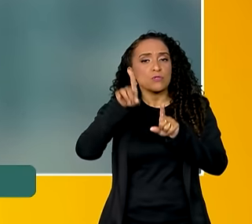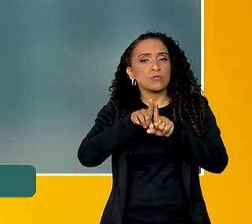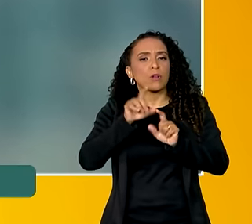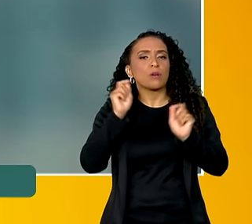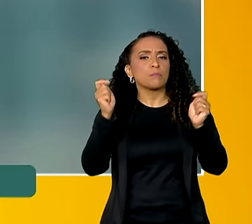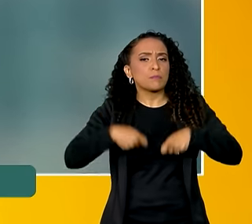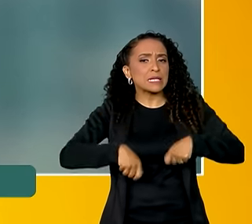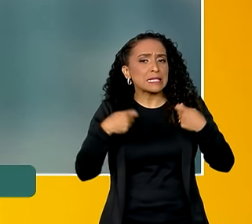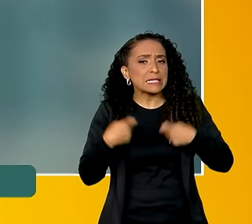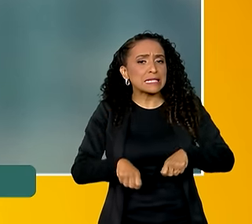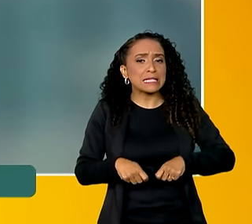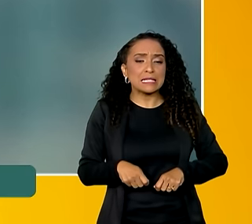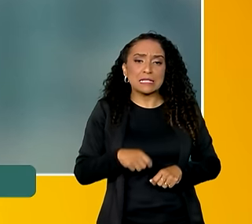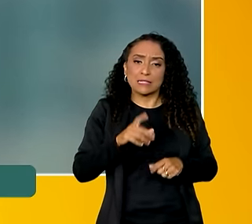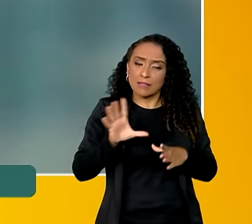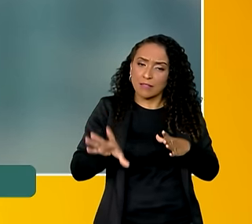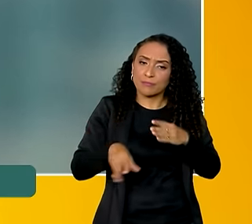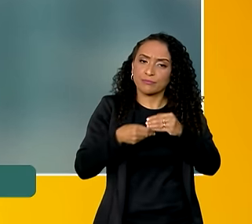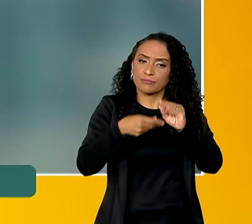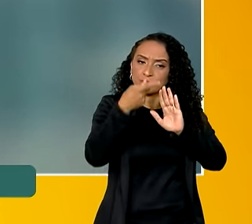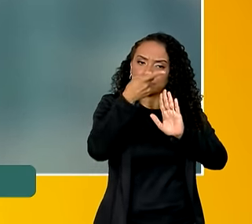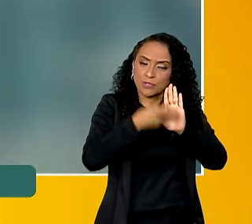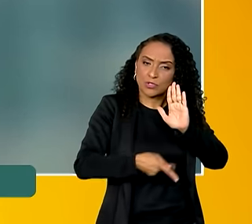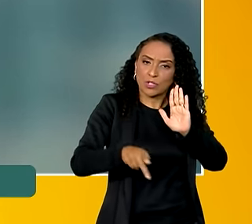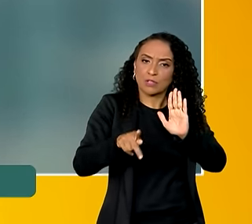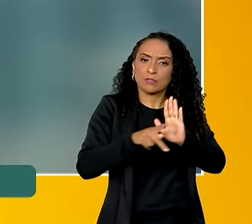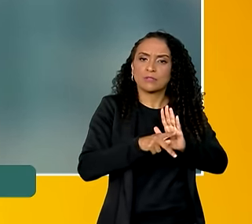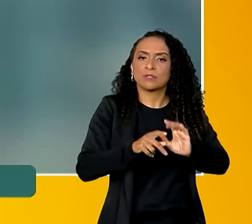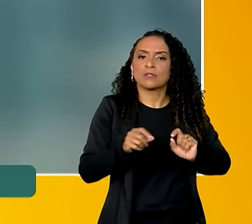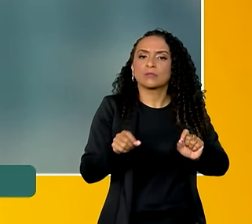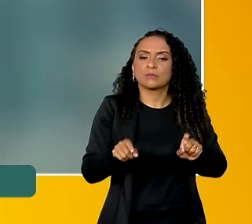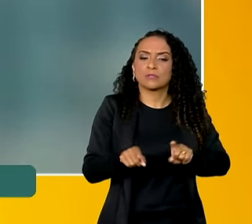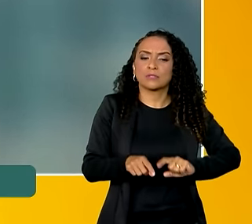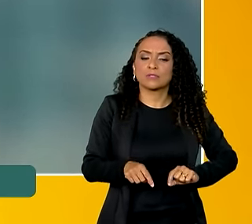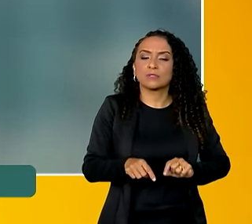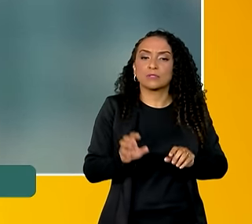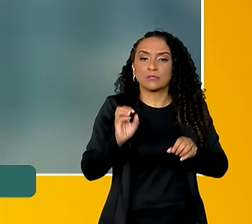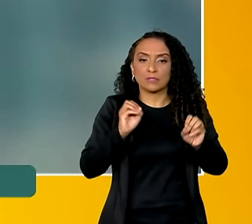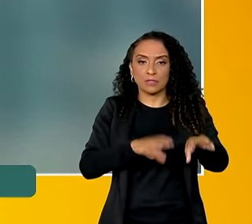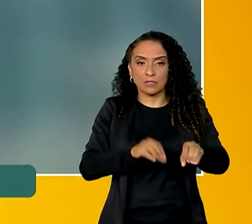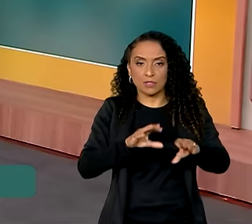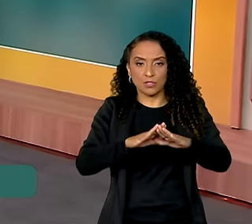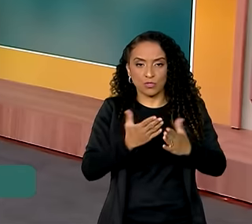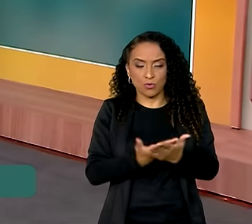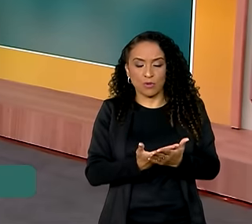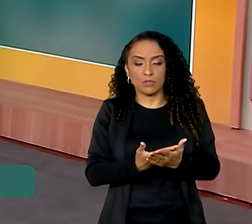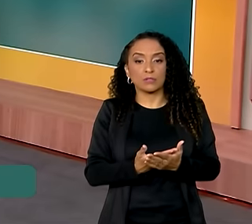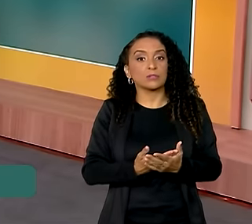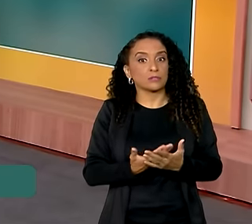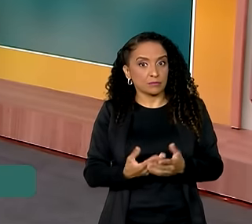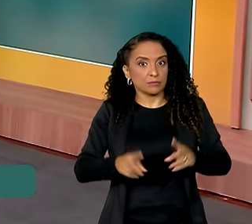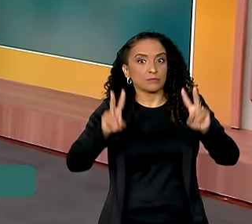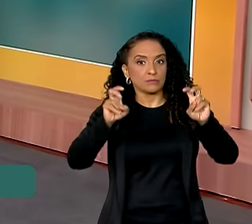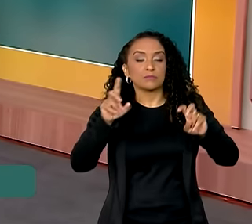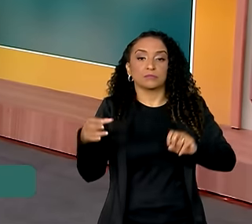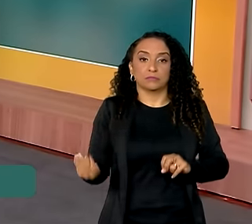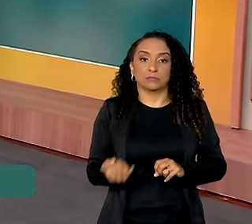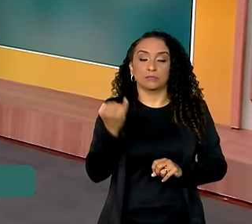devem se inserir nos projetos político-pedagógico das escolas. Aliás, temas que são